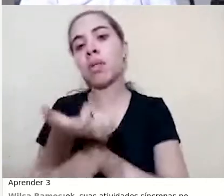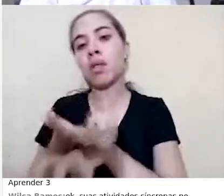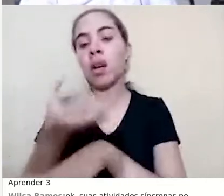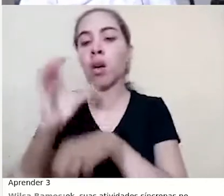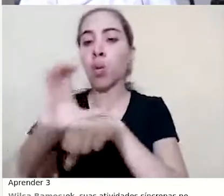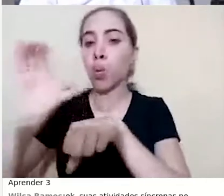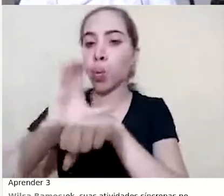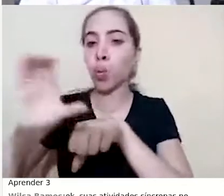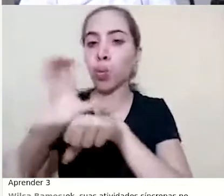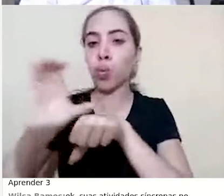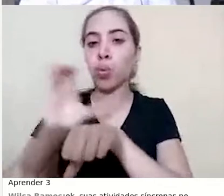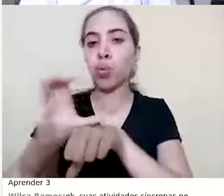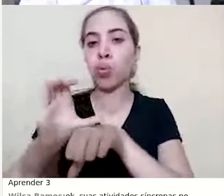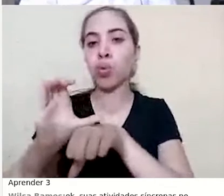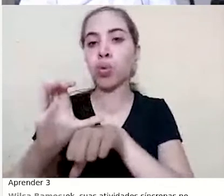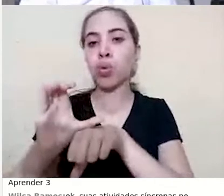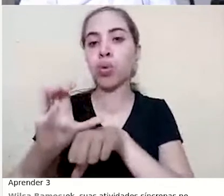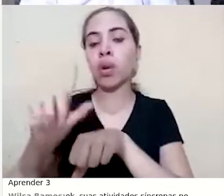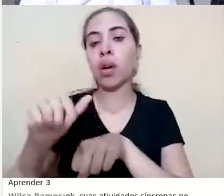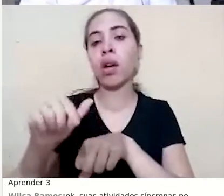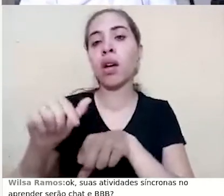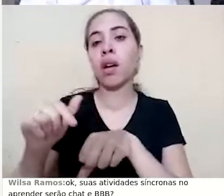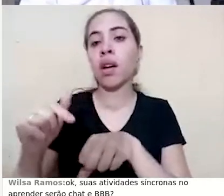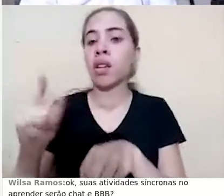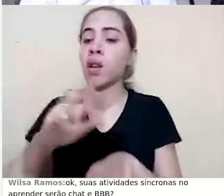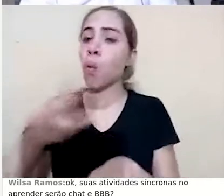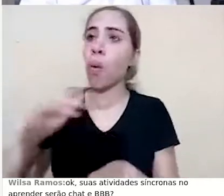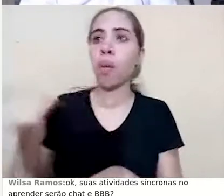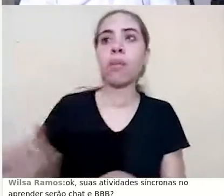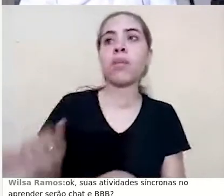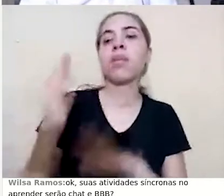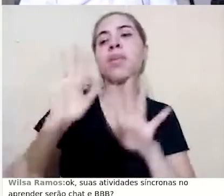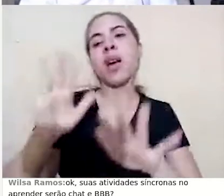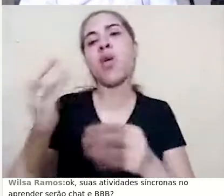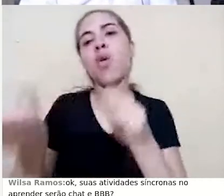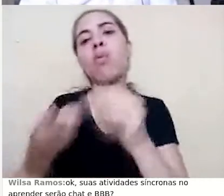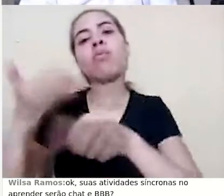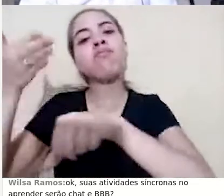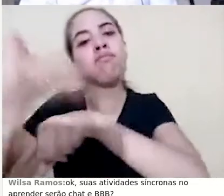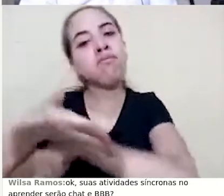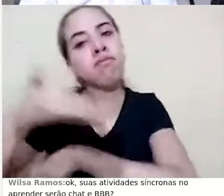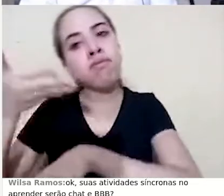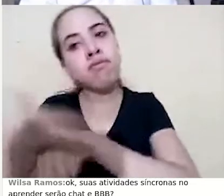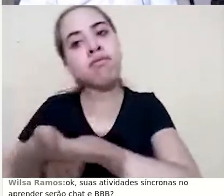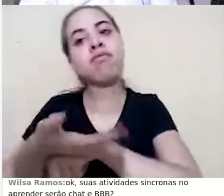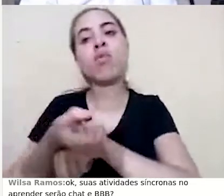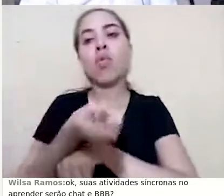mas quantos dias eles acessaram o curso. Então, vejo aqui que eu estou na primeira semana,